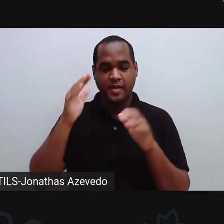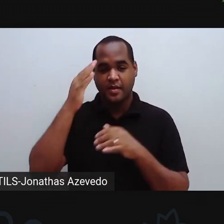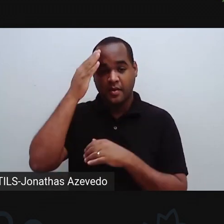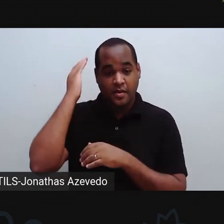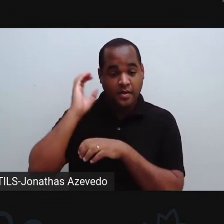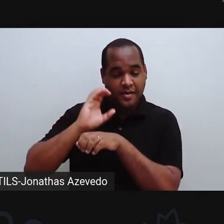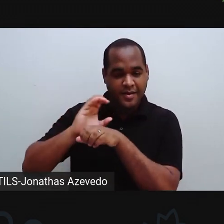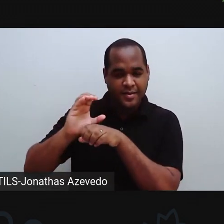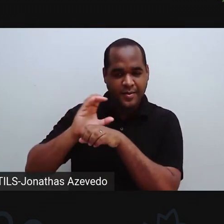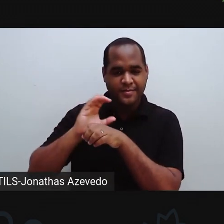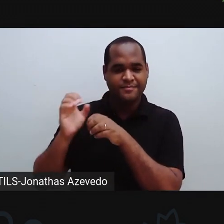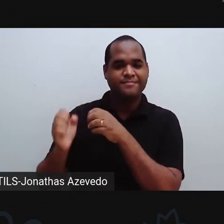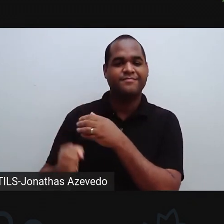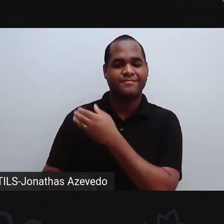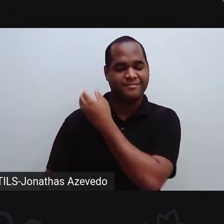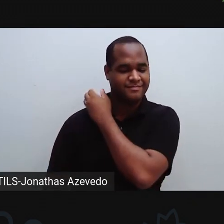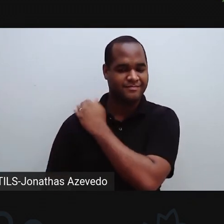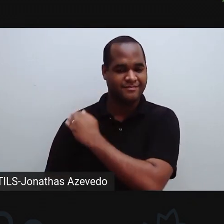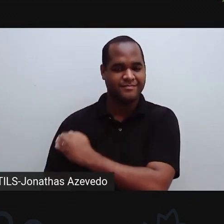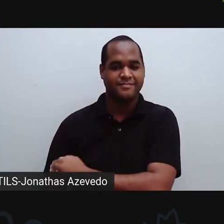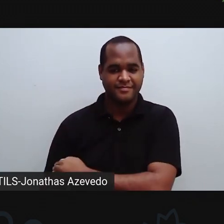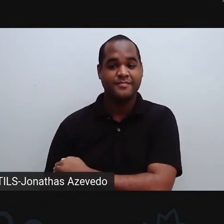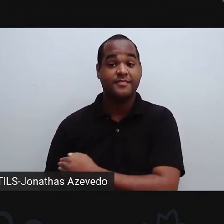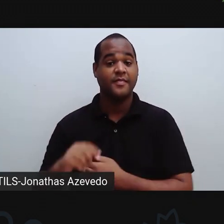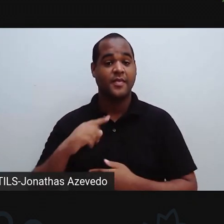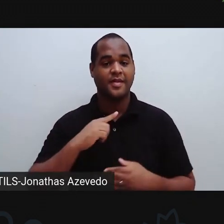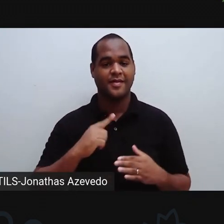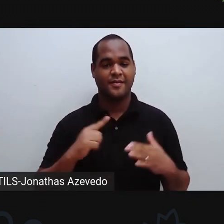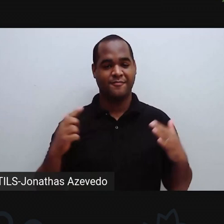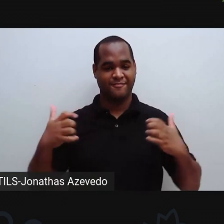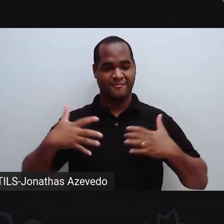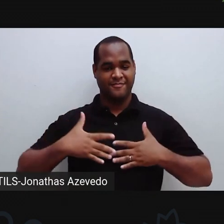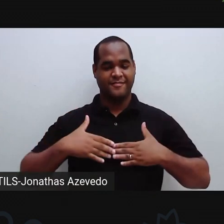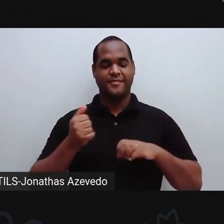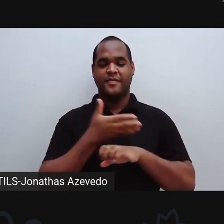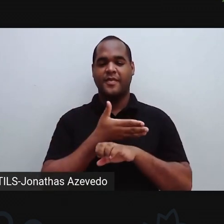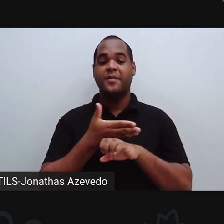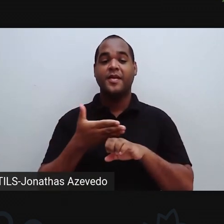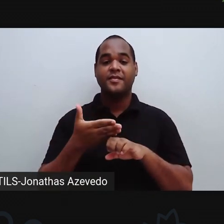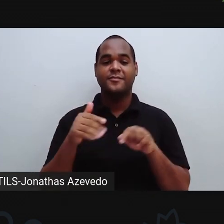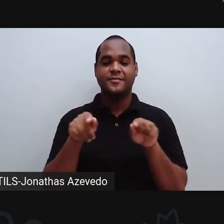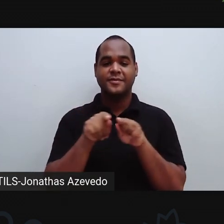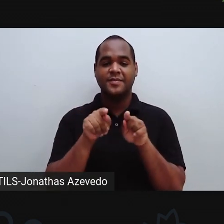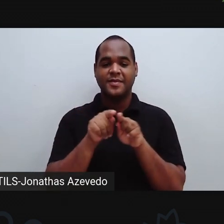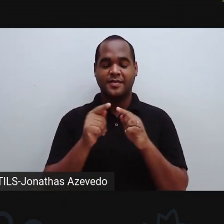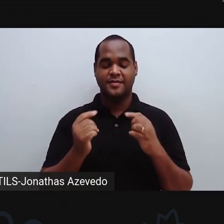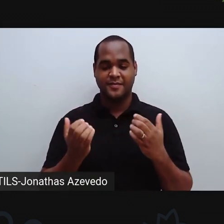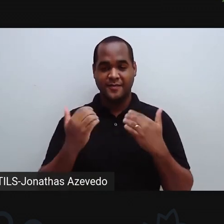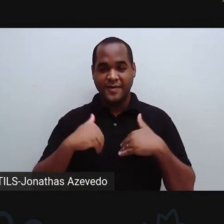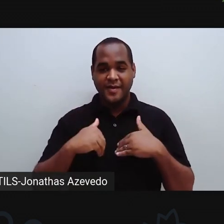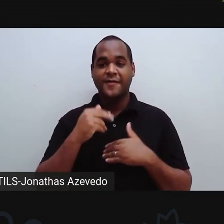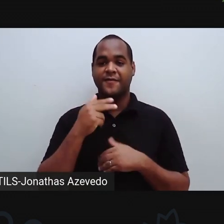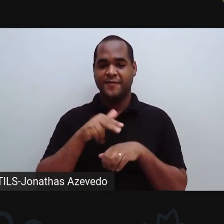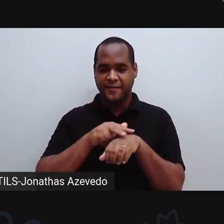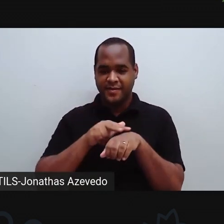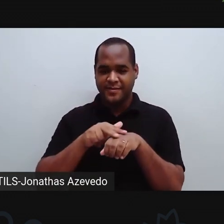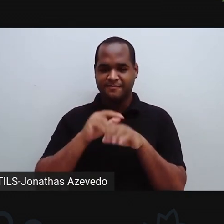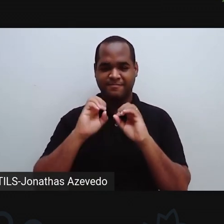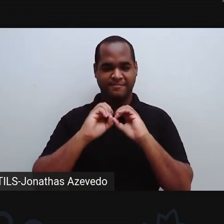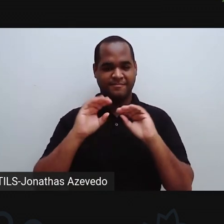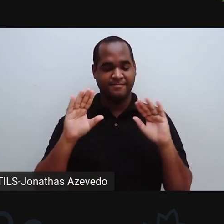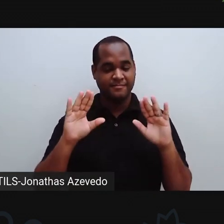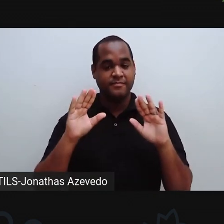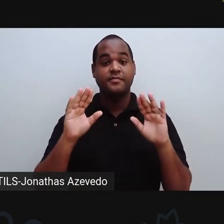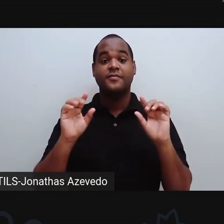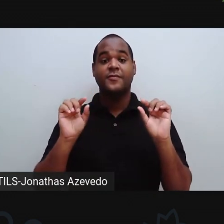escuro, comprido, um pouco abaixo do ombro. Estou vestindo um jaleco branco, por dentro dele tem uma blusa verde clarinho. Aqui atrás de